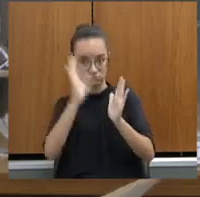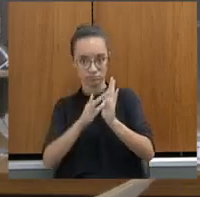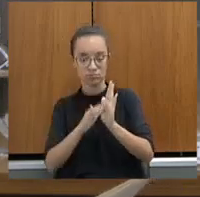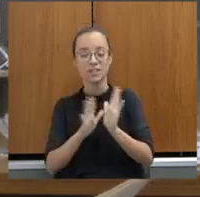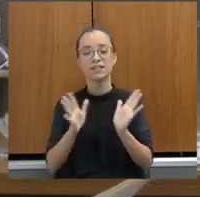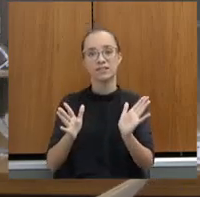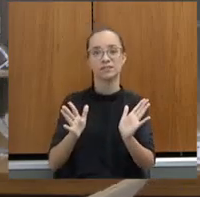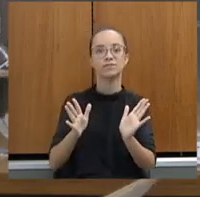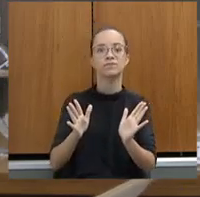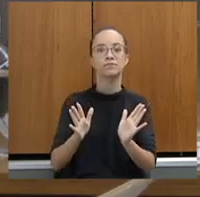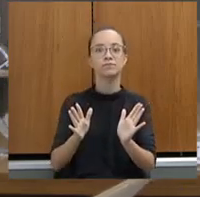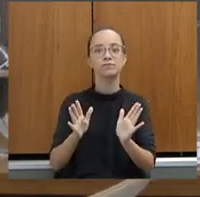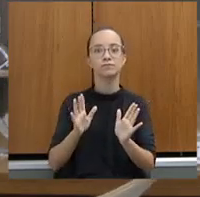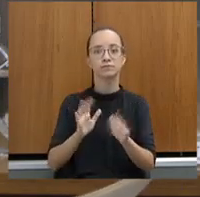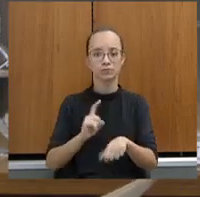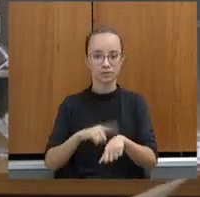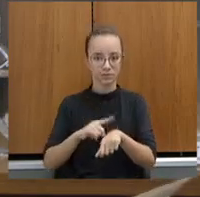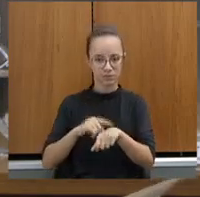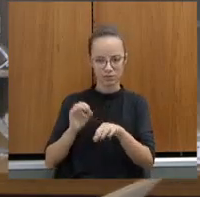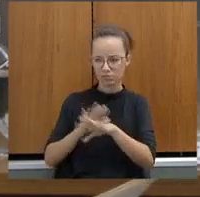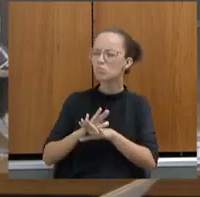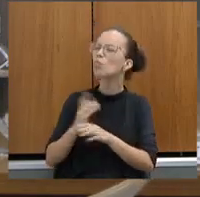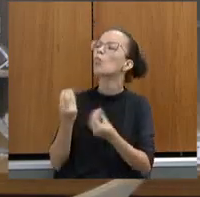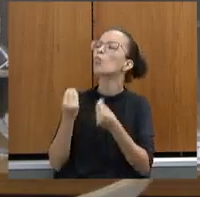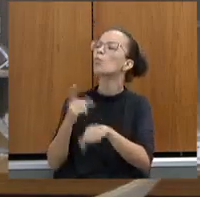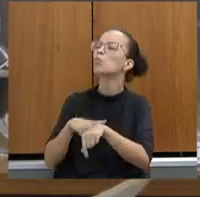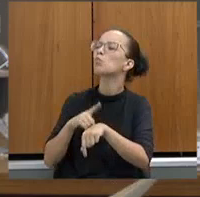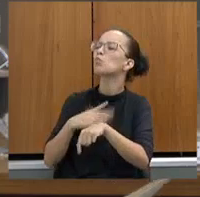O meu tempo já... Como é que está o meu tempo?